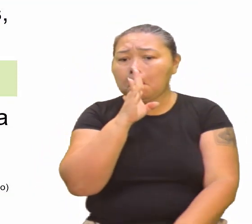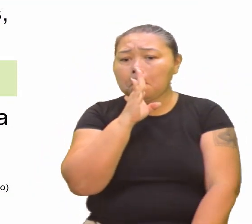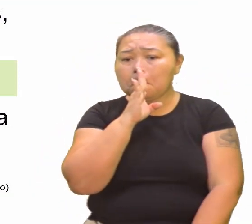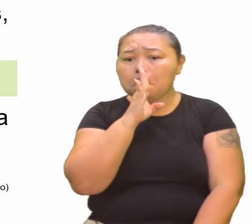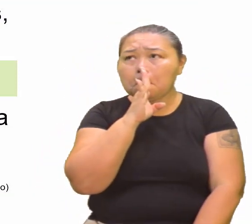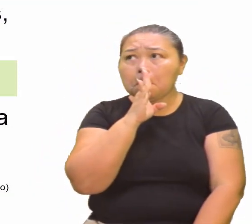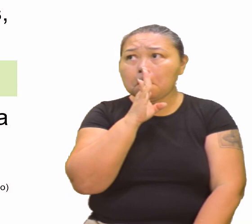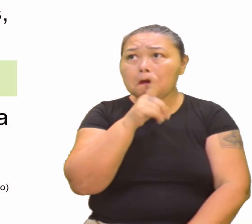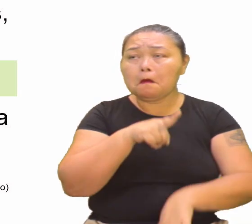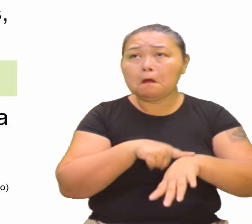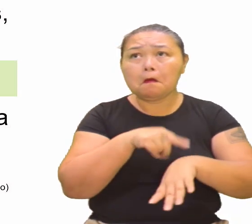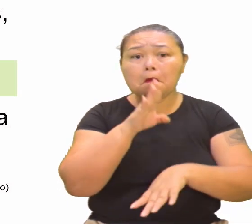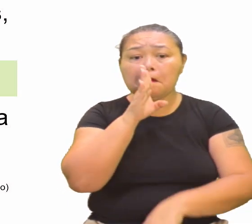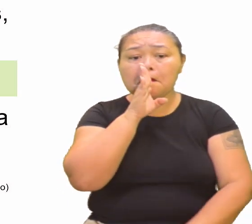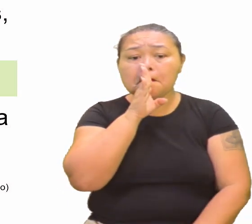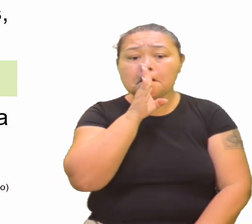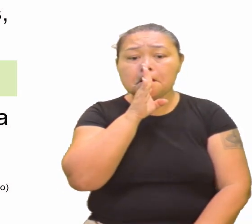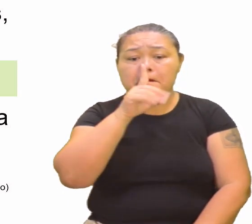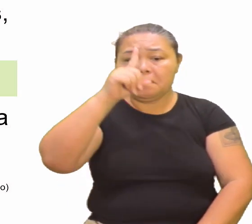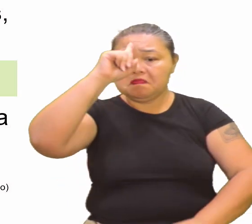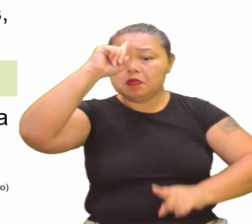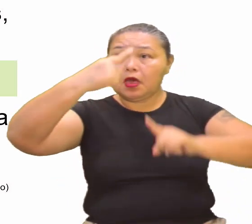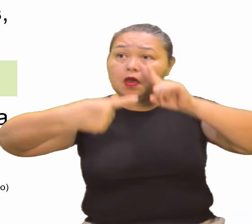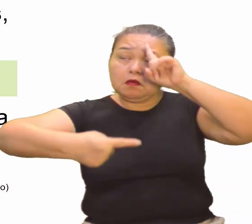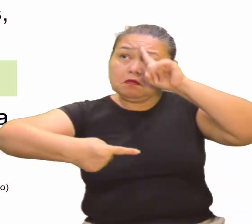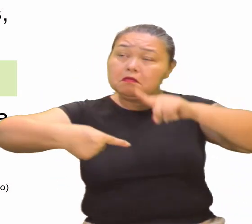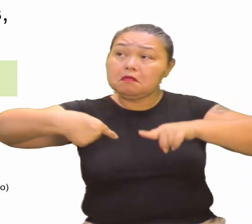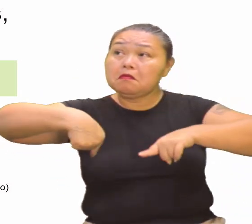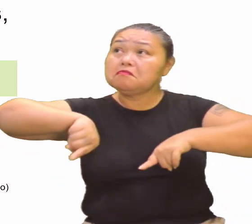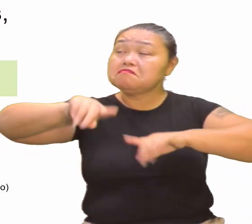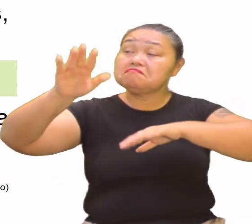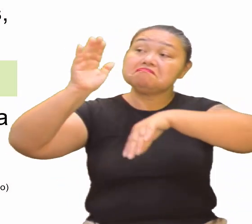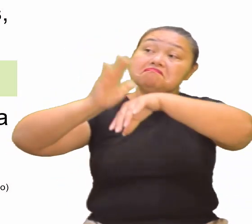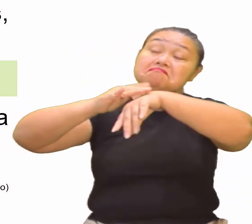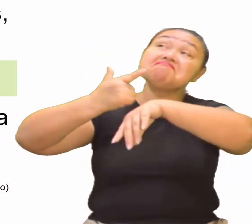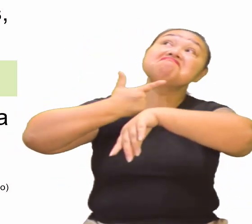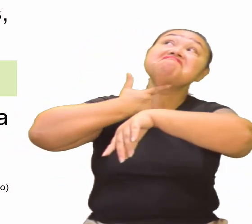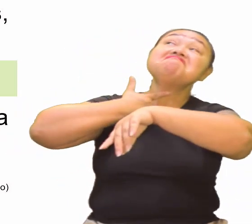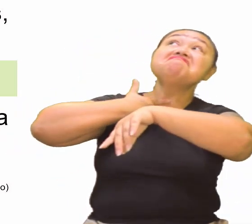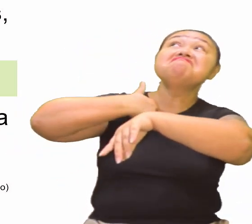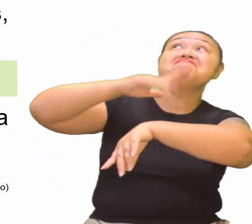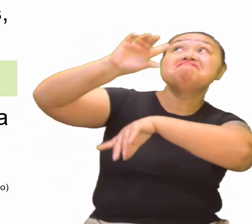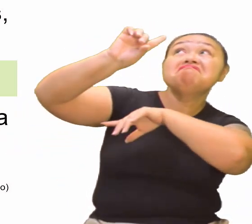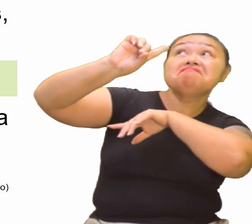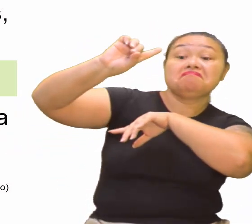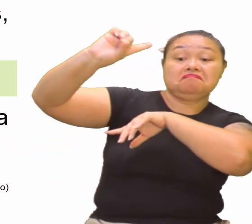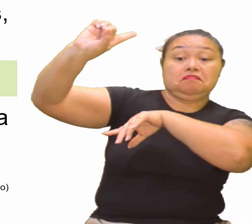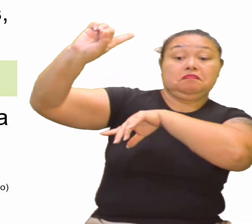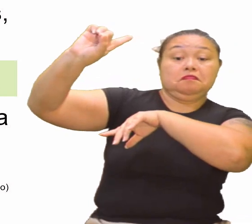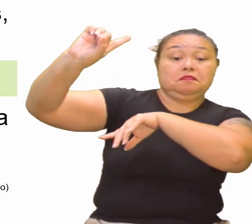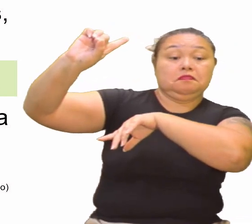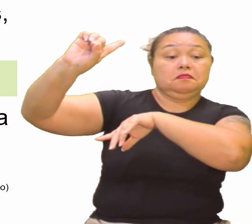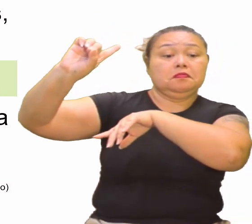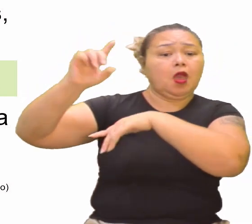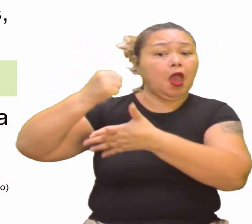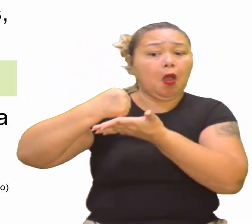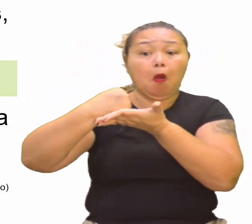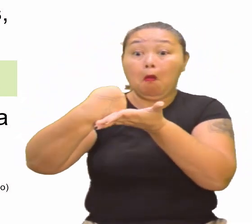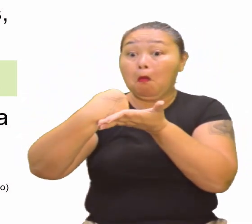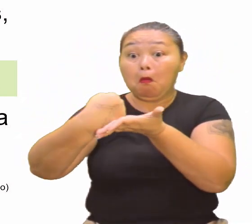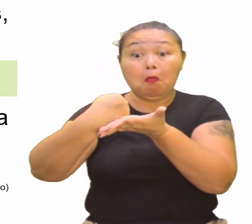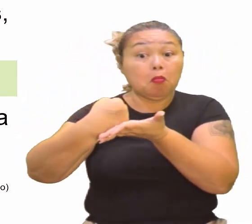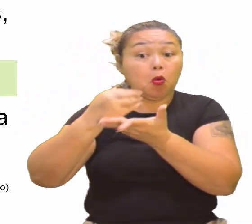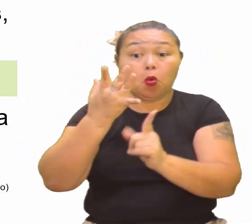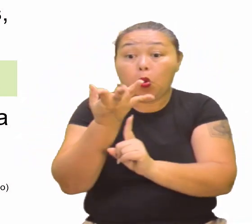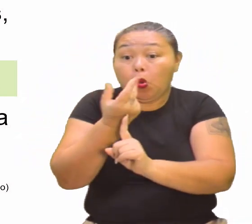está parado no tempo, dominado pela vontade de Deus. Então, está aqui. Quase não havia apoio à arte, só